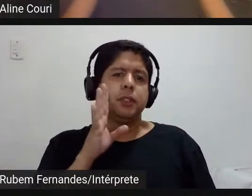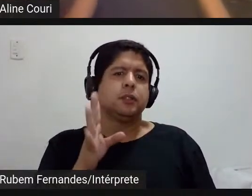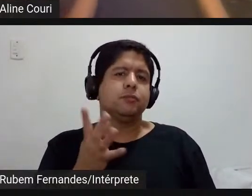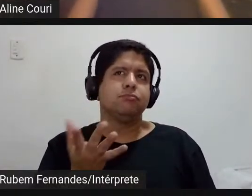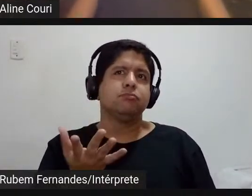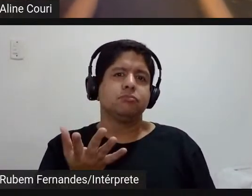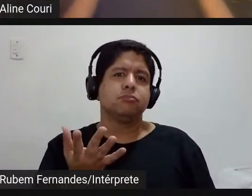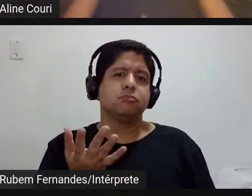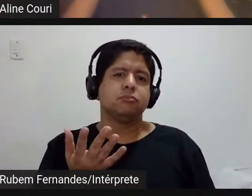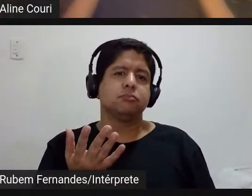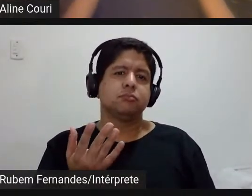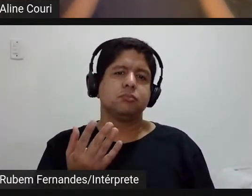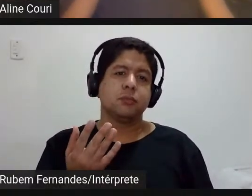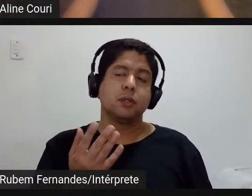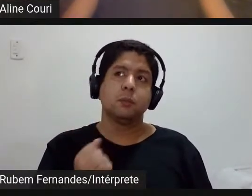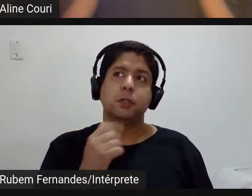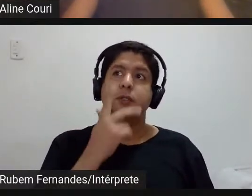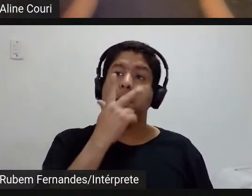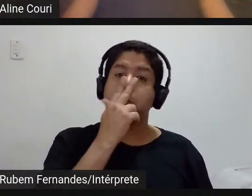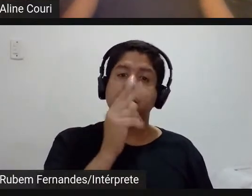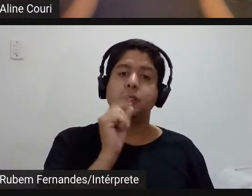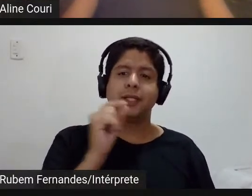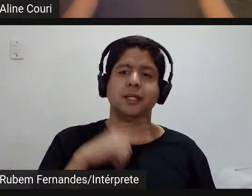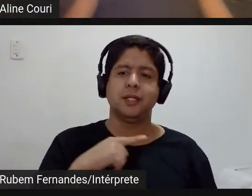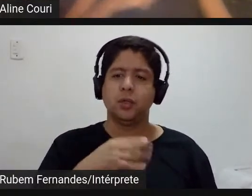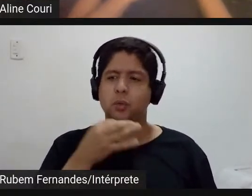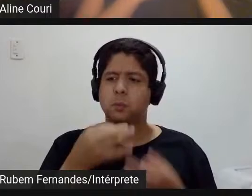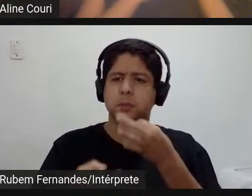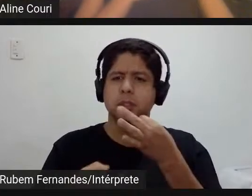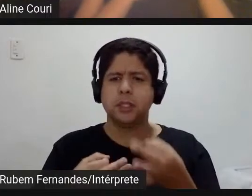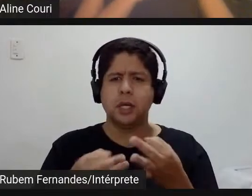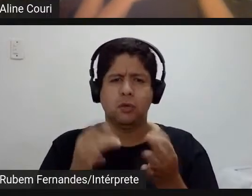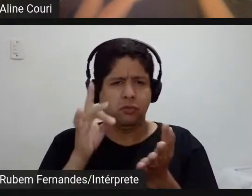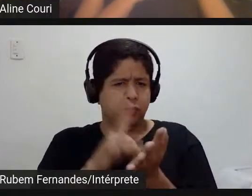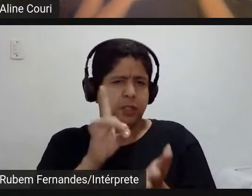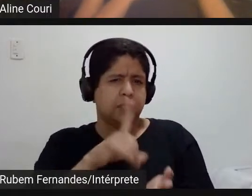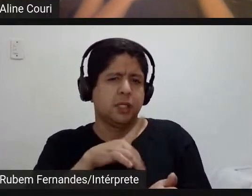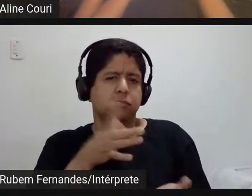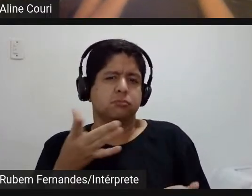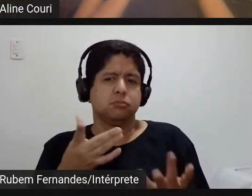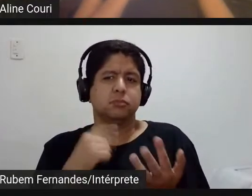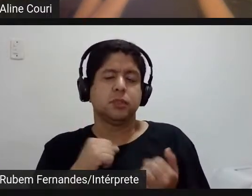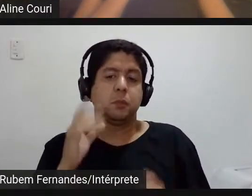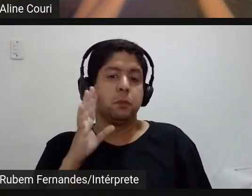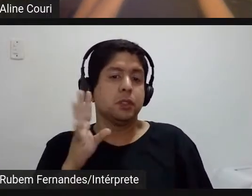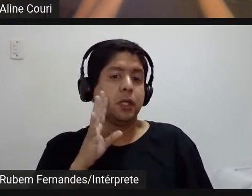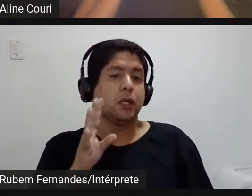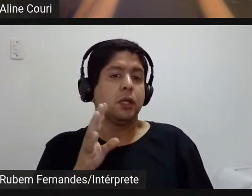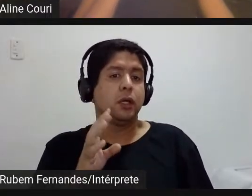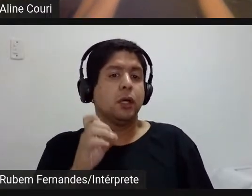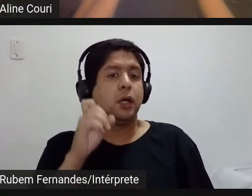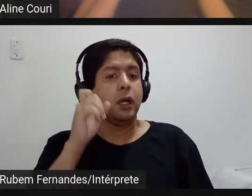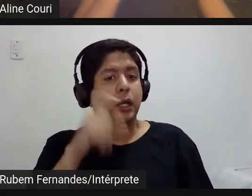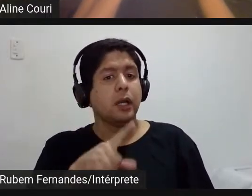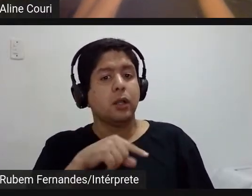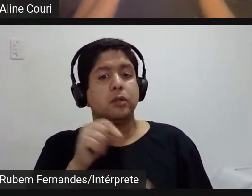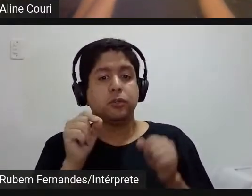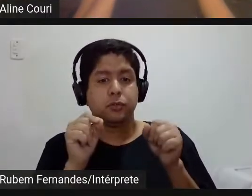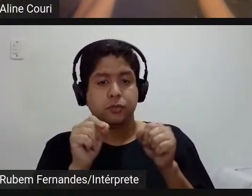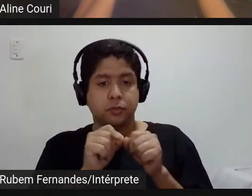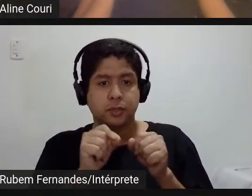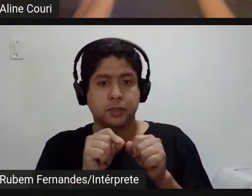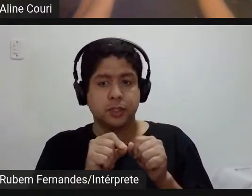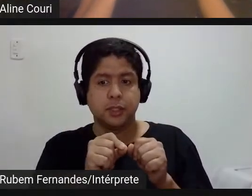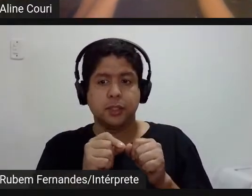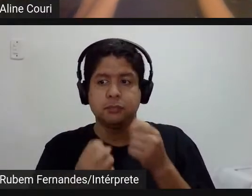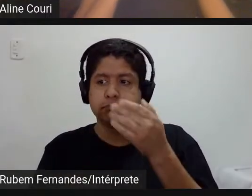enfim pode parecer uma visão utópica assim minha né mas acho que a gente tem que fazer isso né